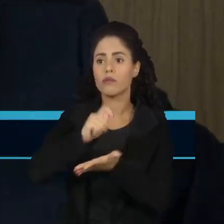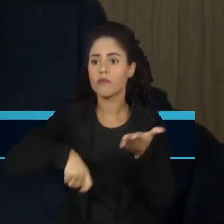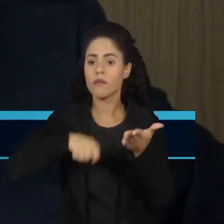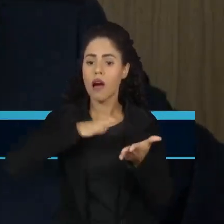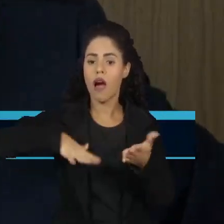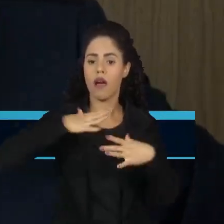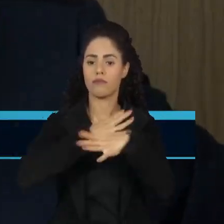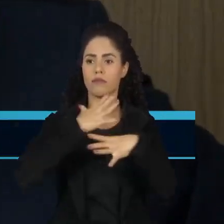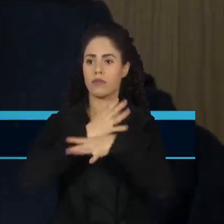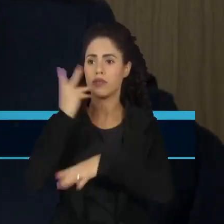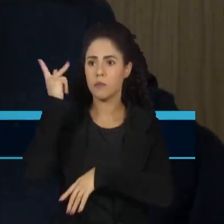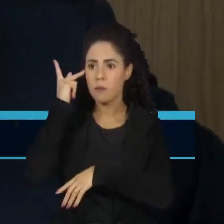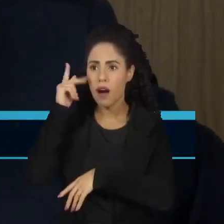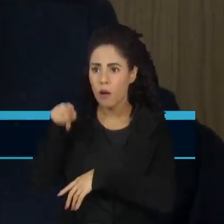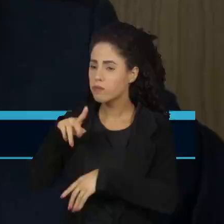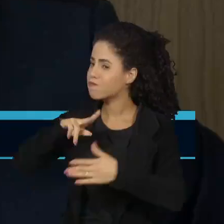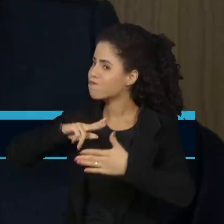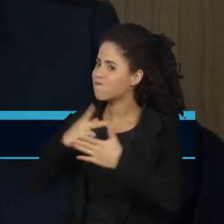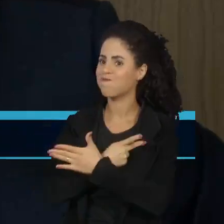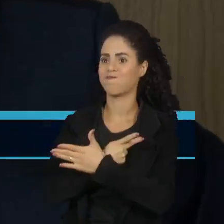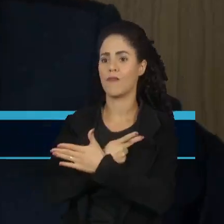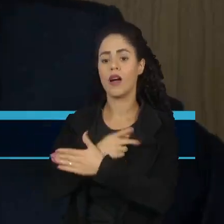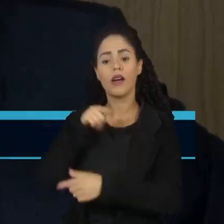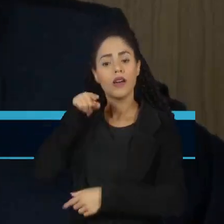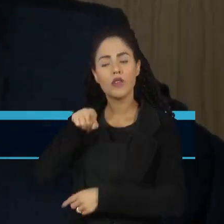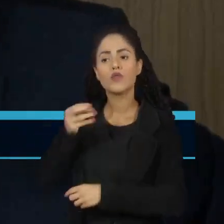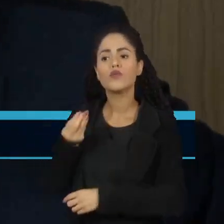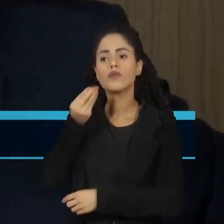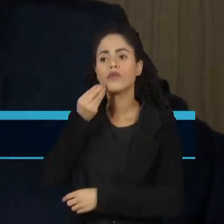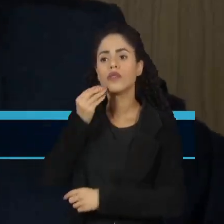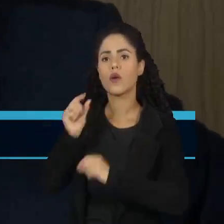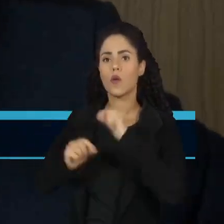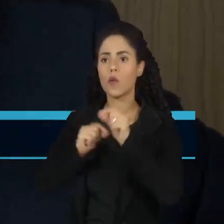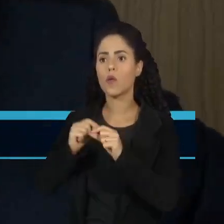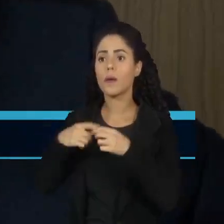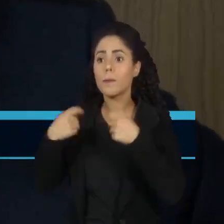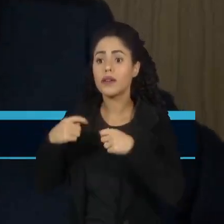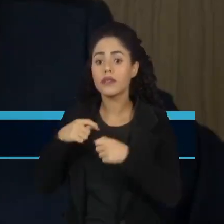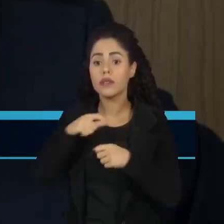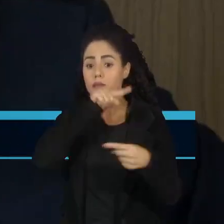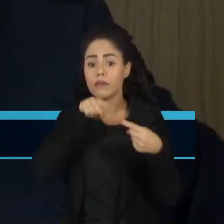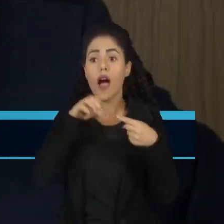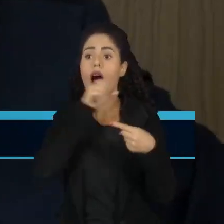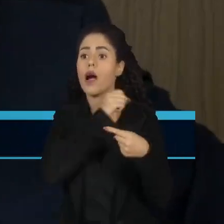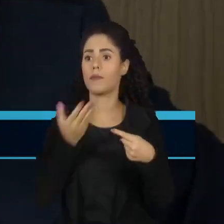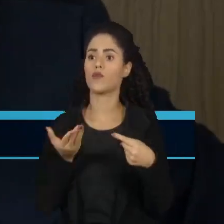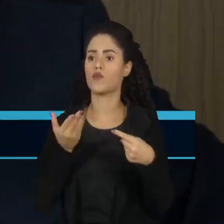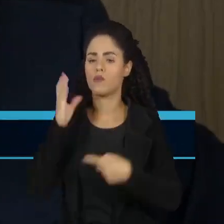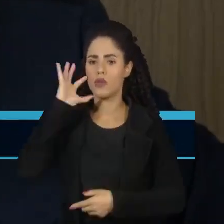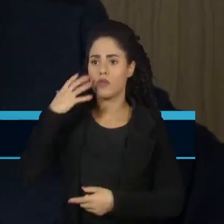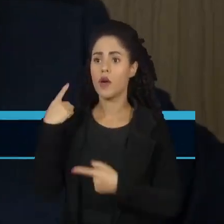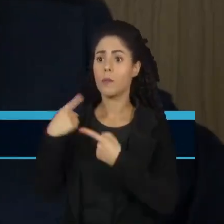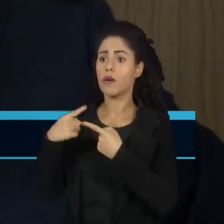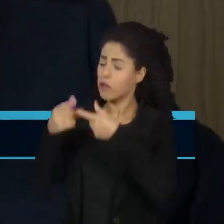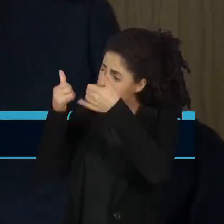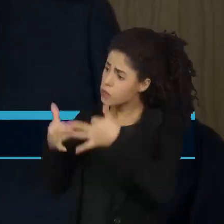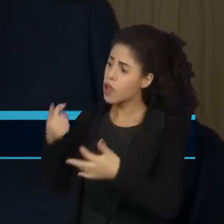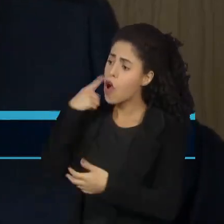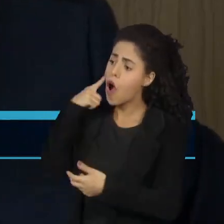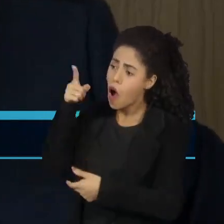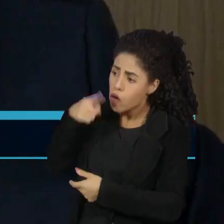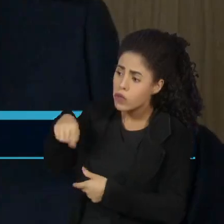sociedade de São Paulo, de não dar uma previsão objetiva. Eu disse para ela que ela tem